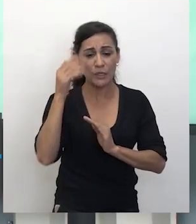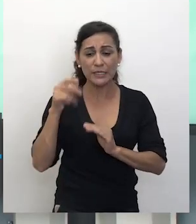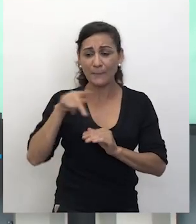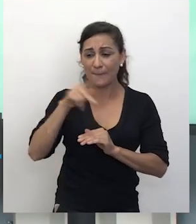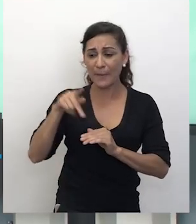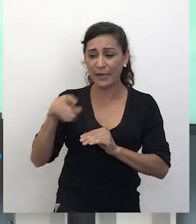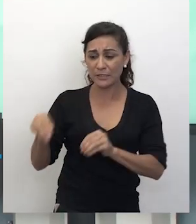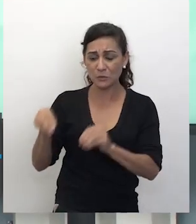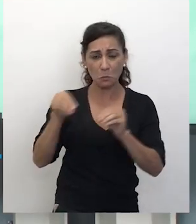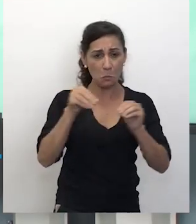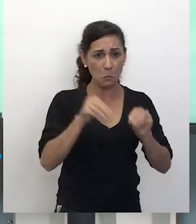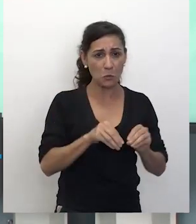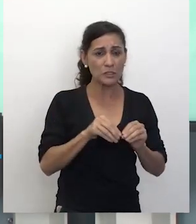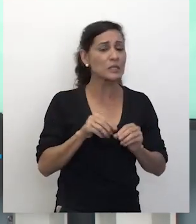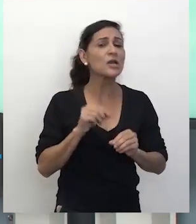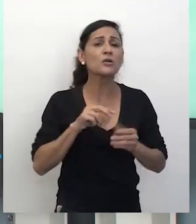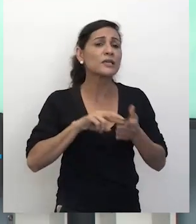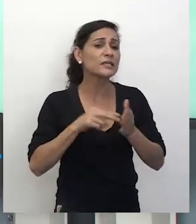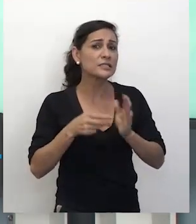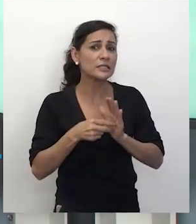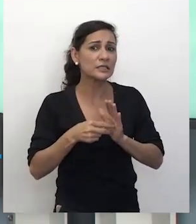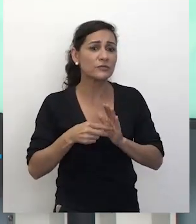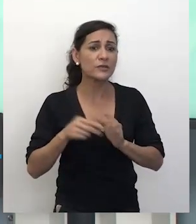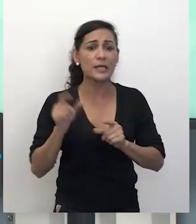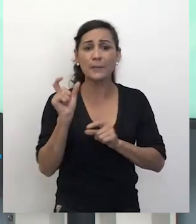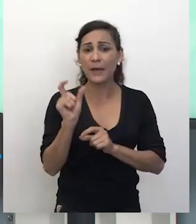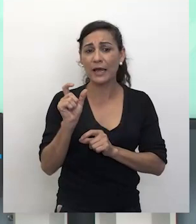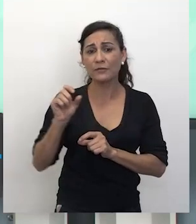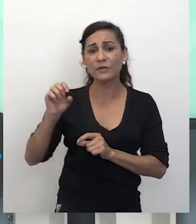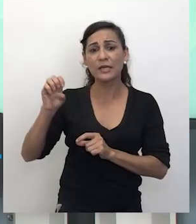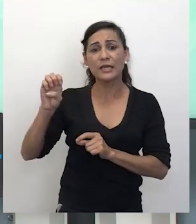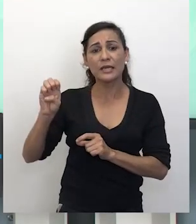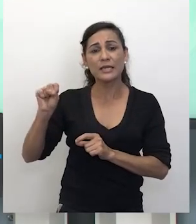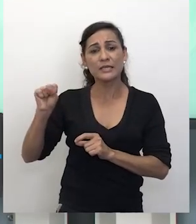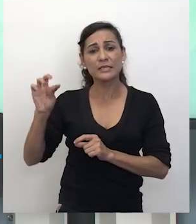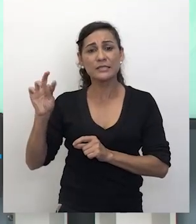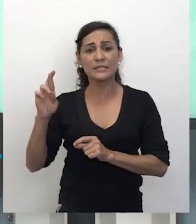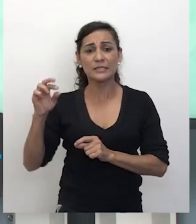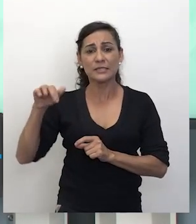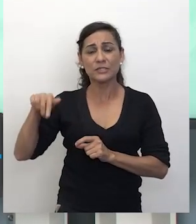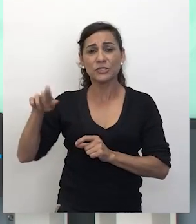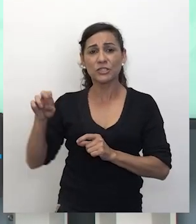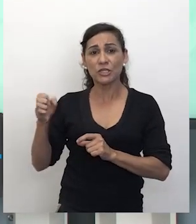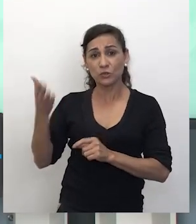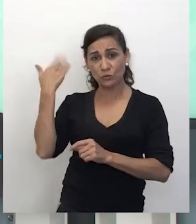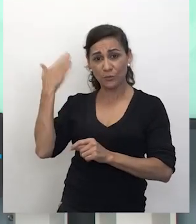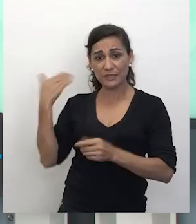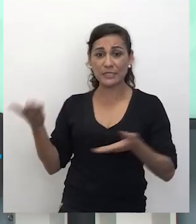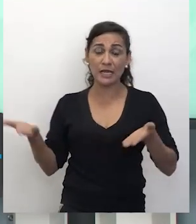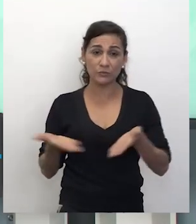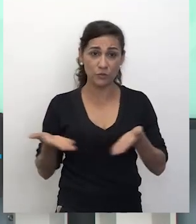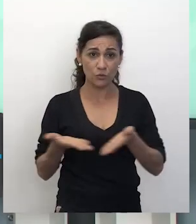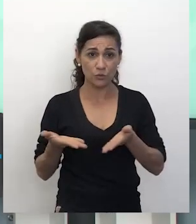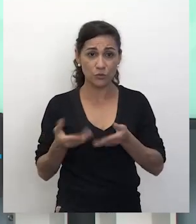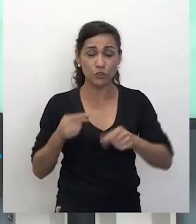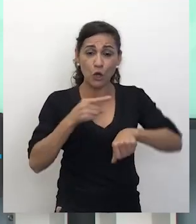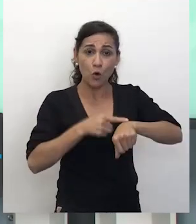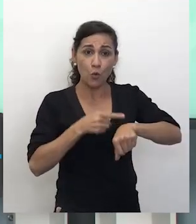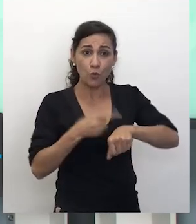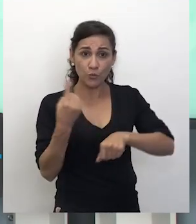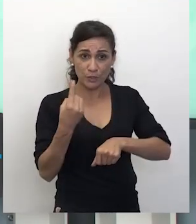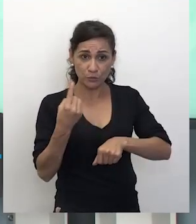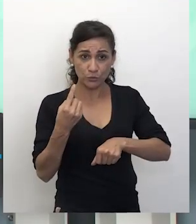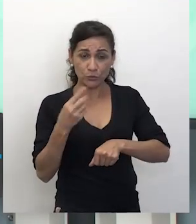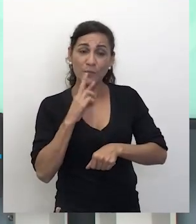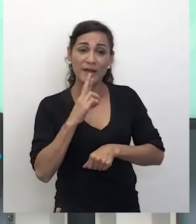algum estrangeiro? O que significa ser estrangeiro no passado e o que significa ser estrangeiro hoje? Nós vamos dar um minuto para a gente